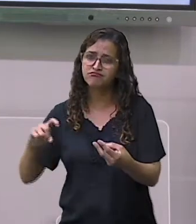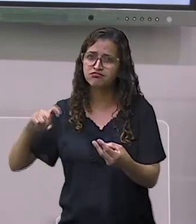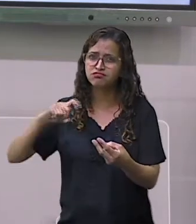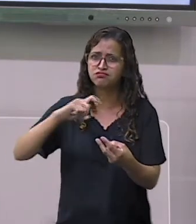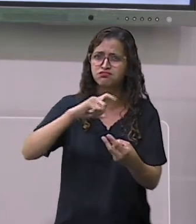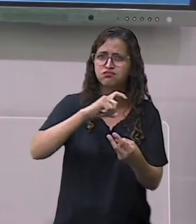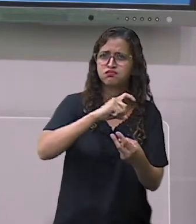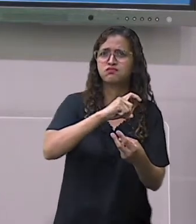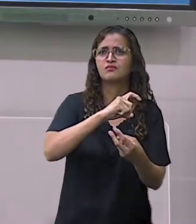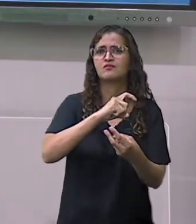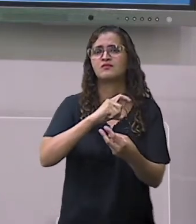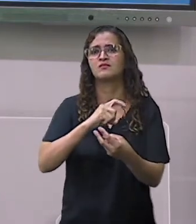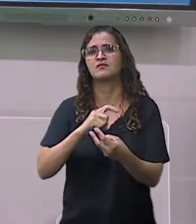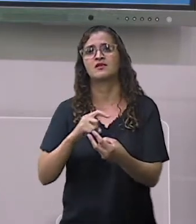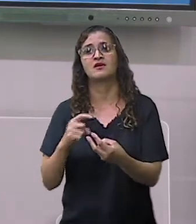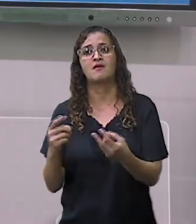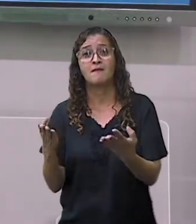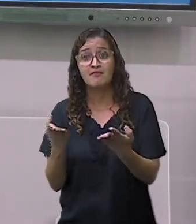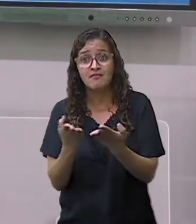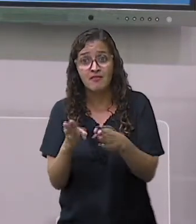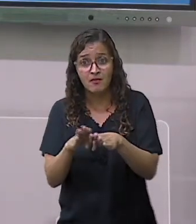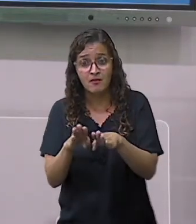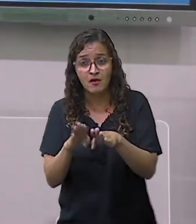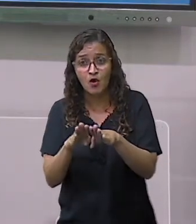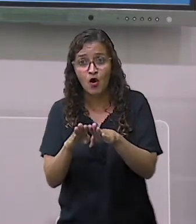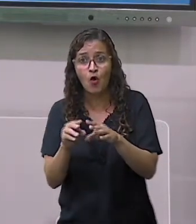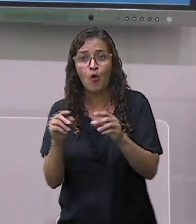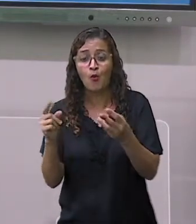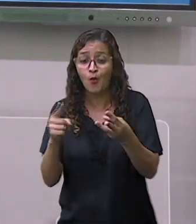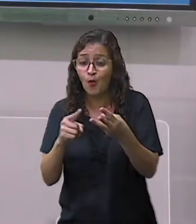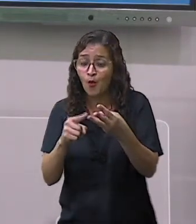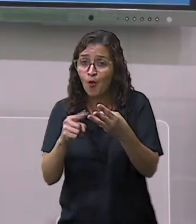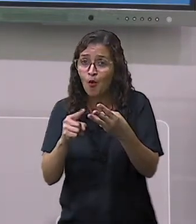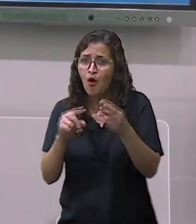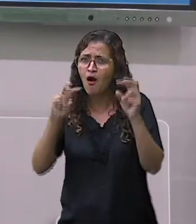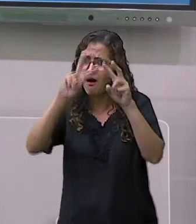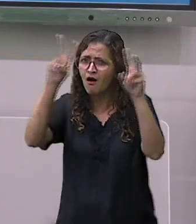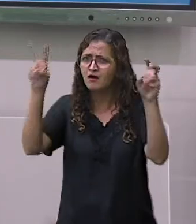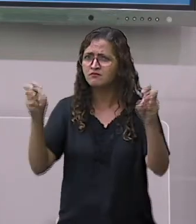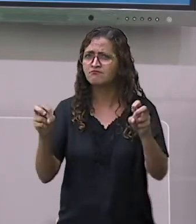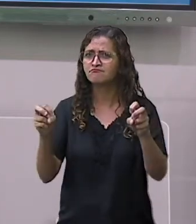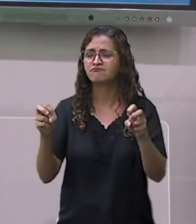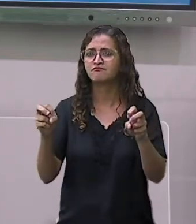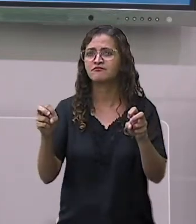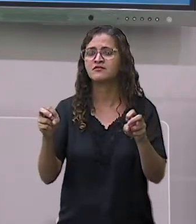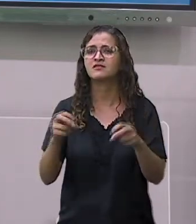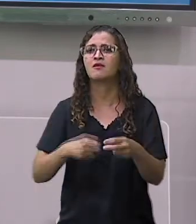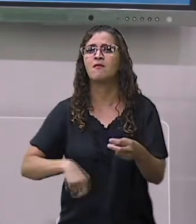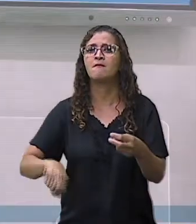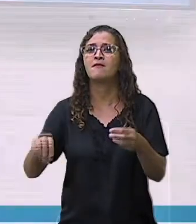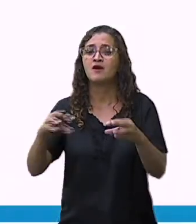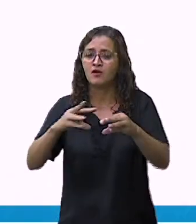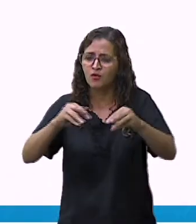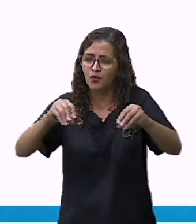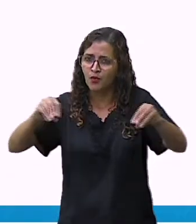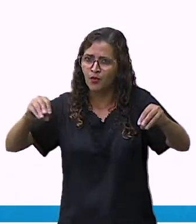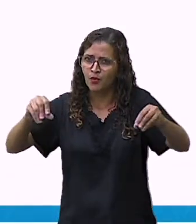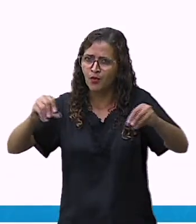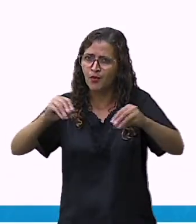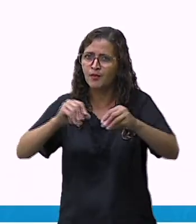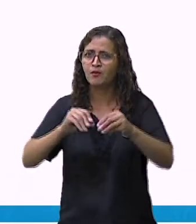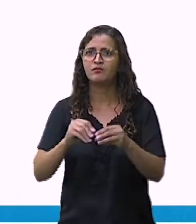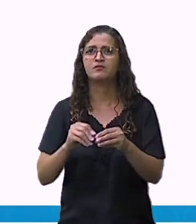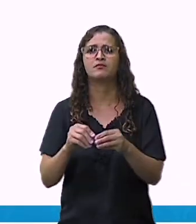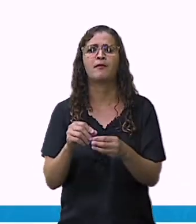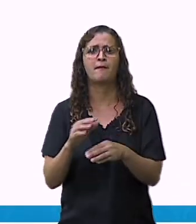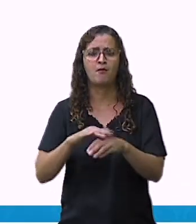conhecimento sobre decompositores. Para começar, a gente precisa revisar a cadeia alimentar.